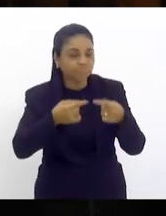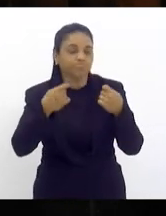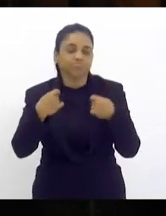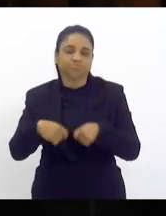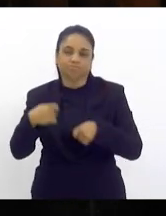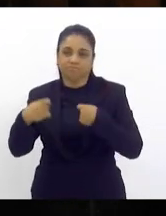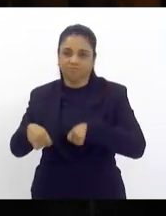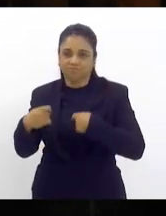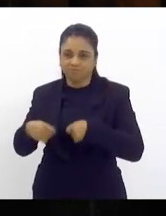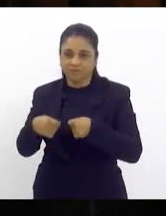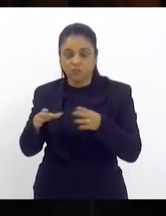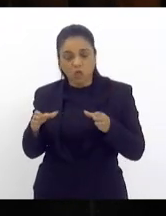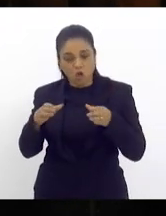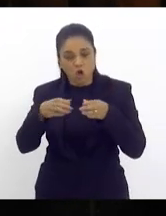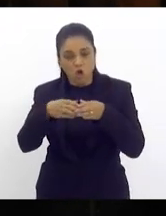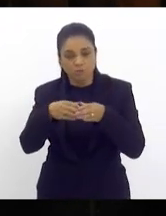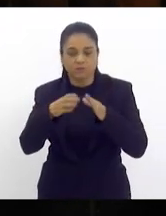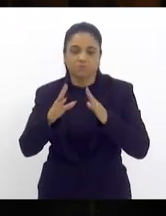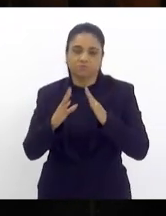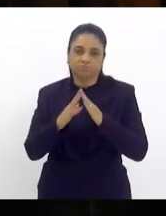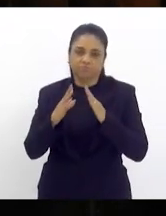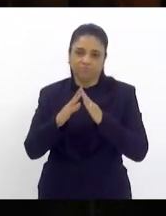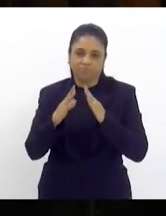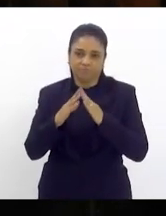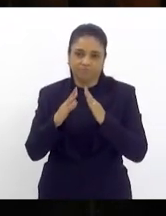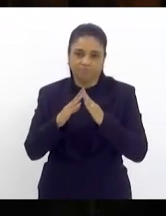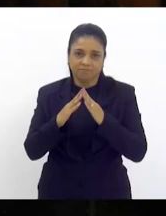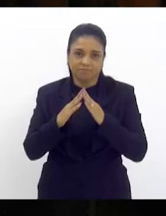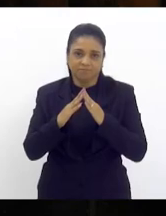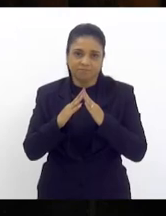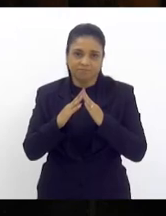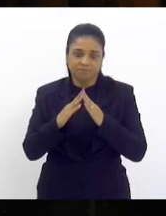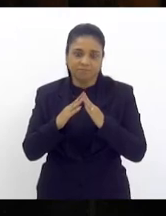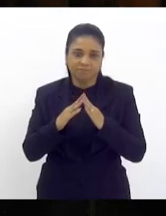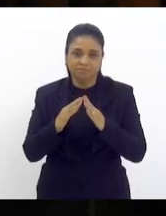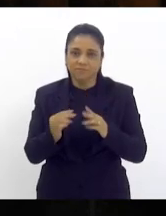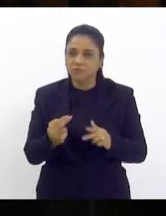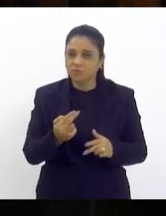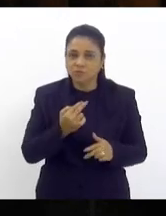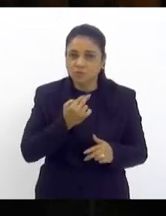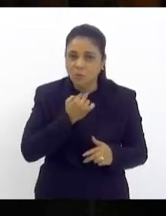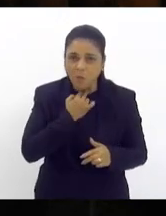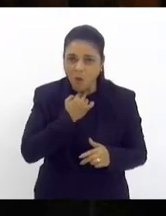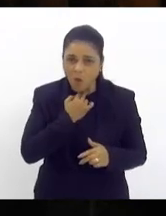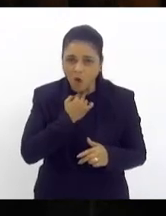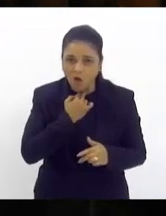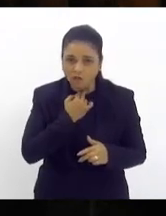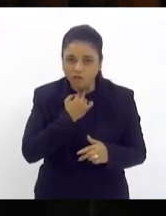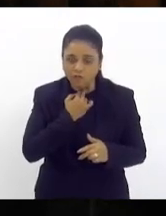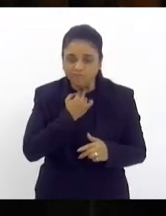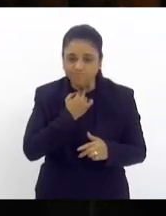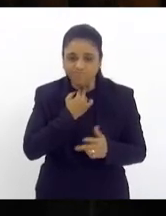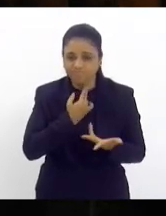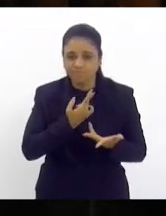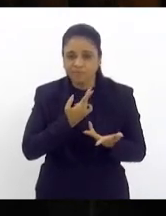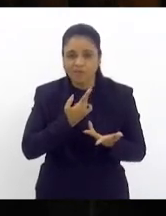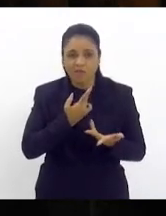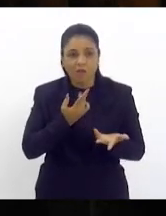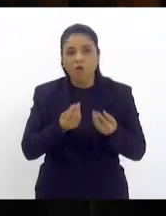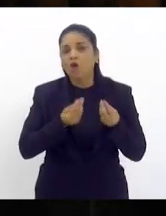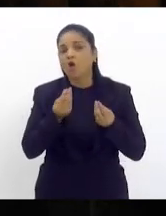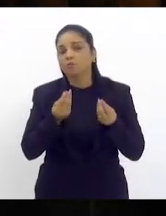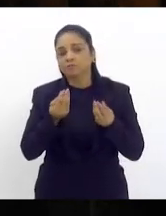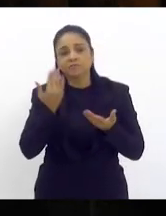na comissão de habitação porque a gente não pode entender como política habitacional o pagamento